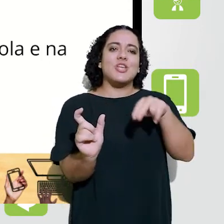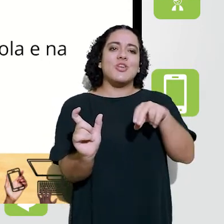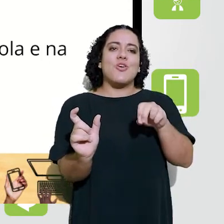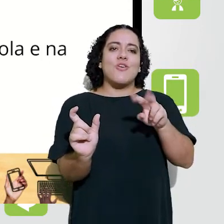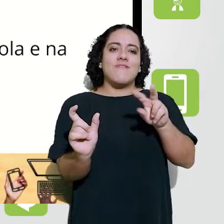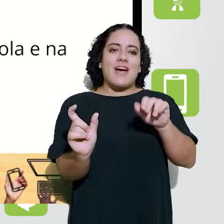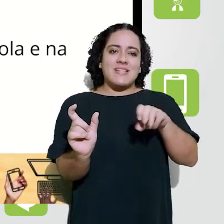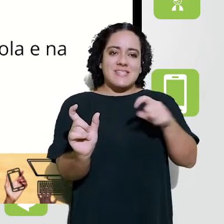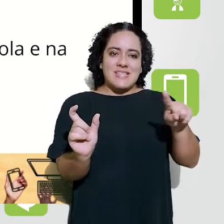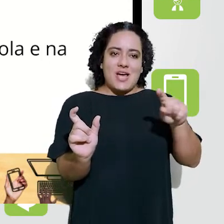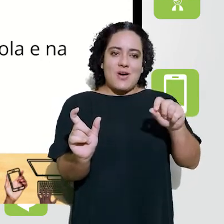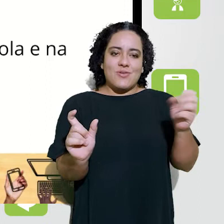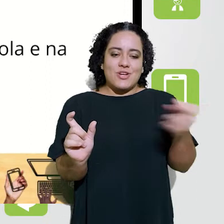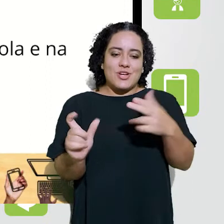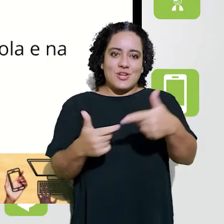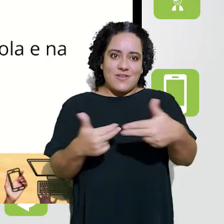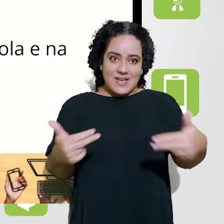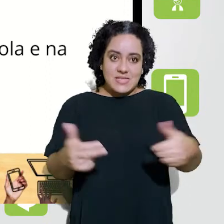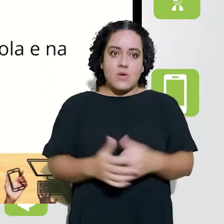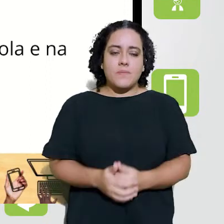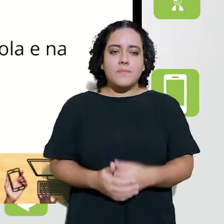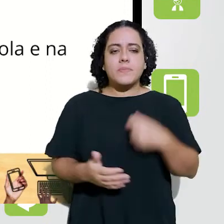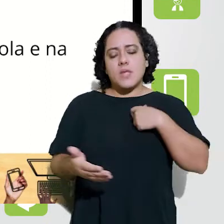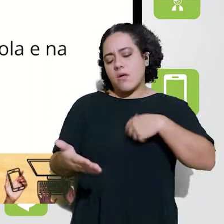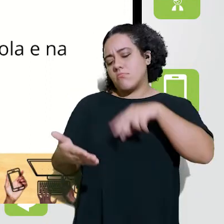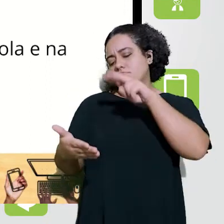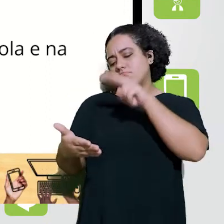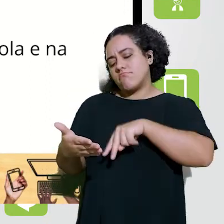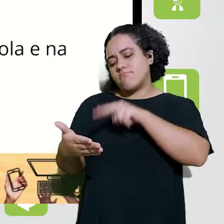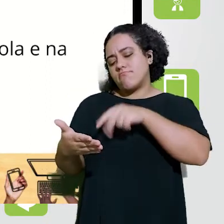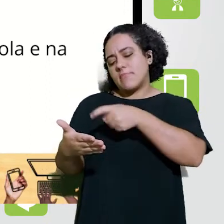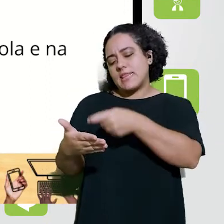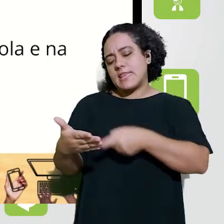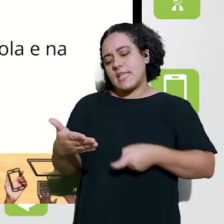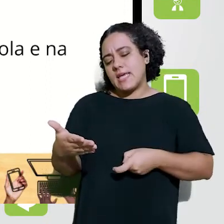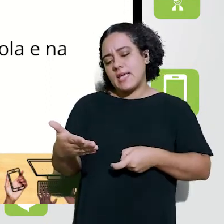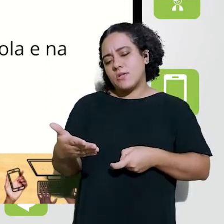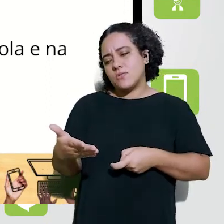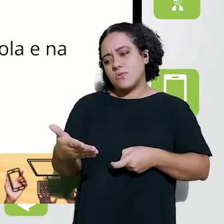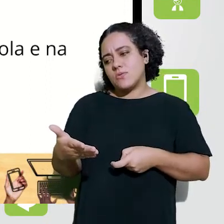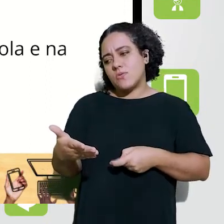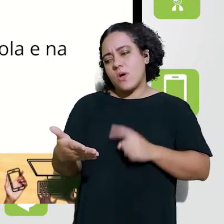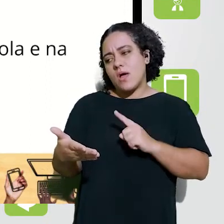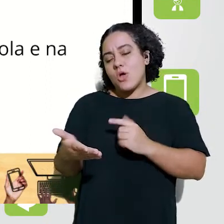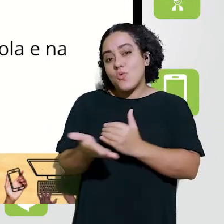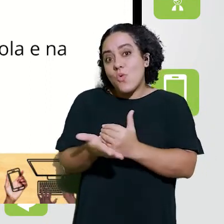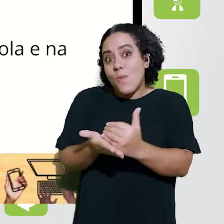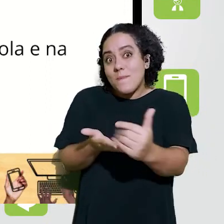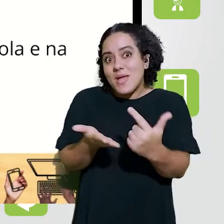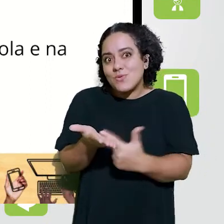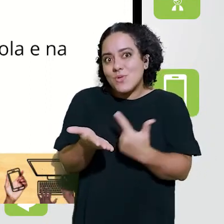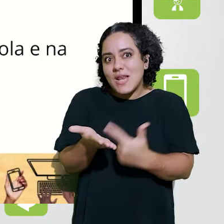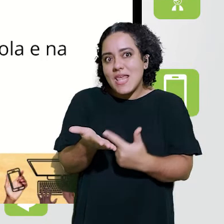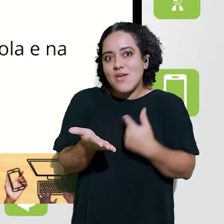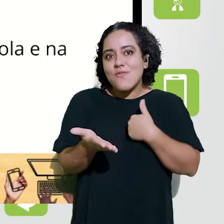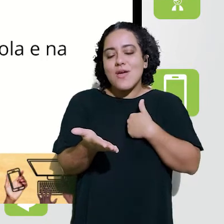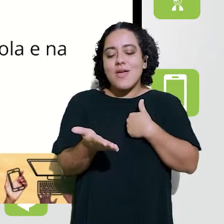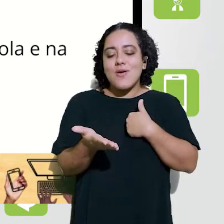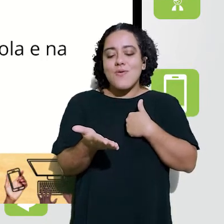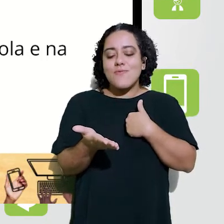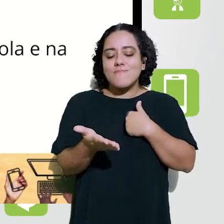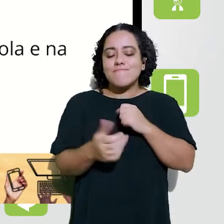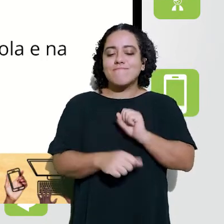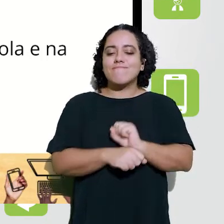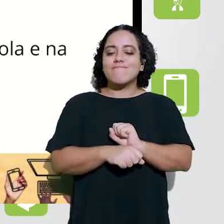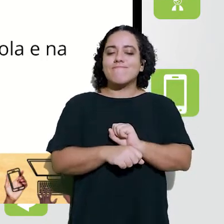inovação. A leitura do texto, né? A leitura do livro, como um todo, me fez parar um pouquinho